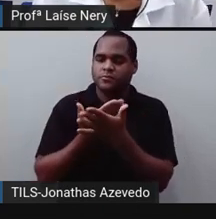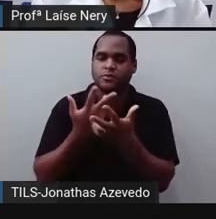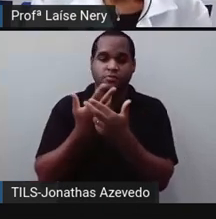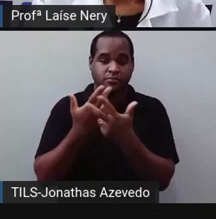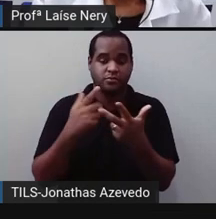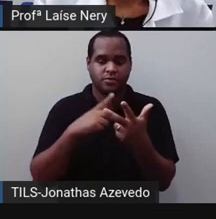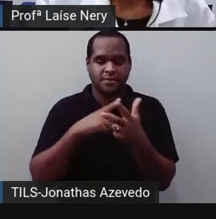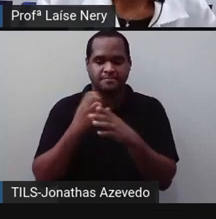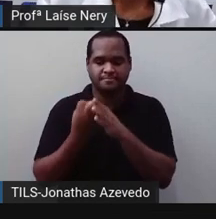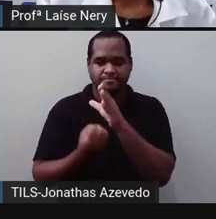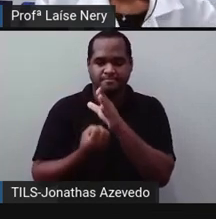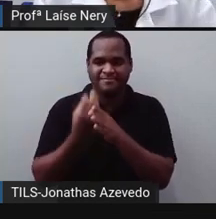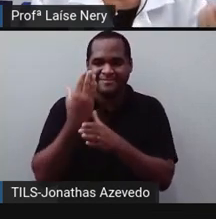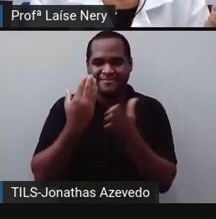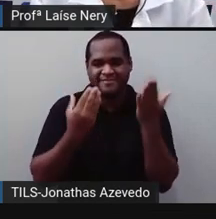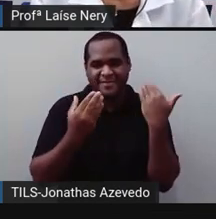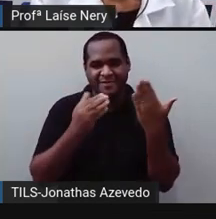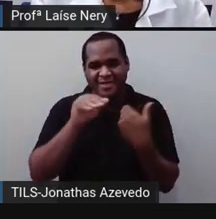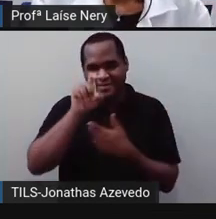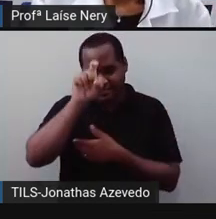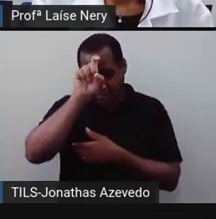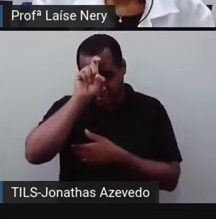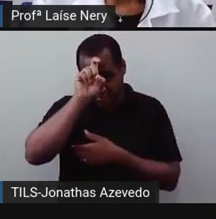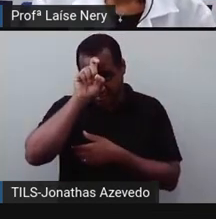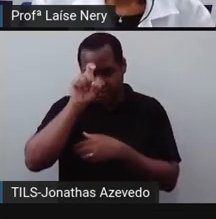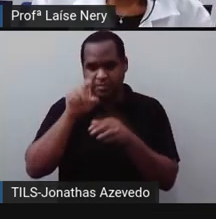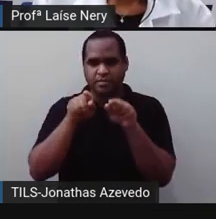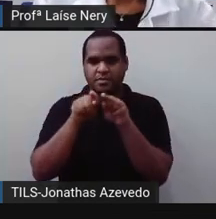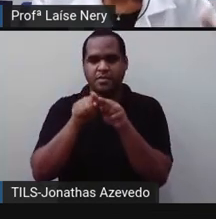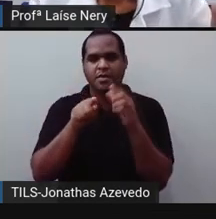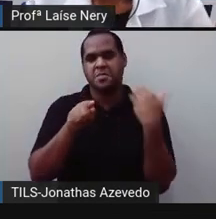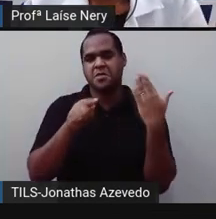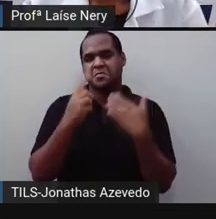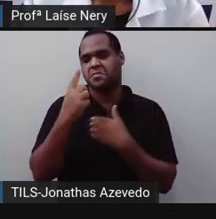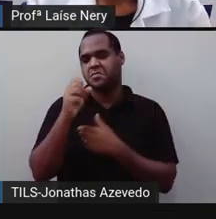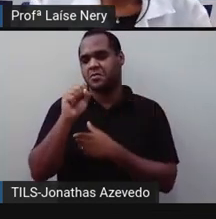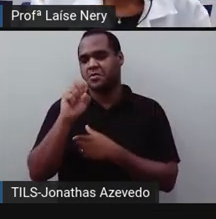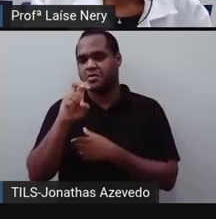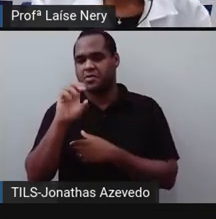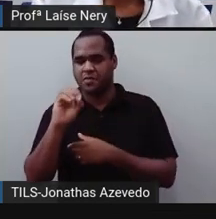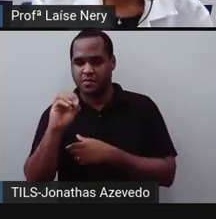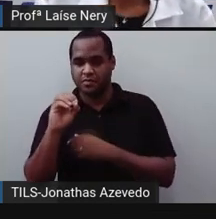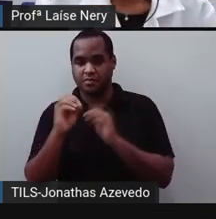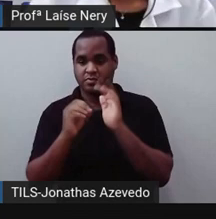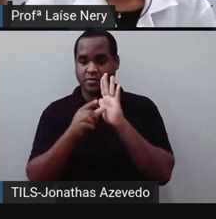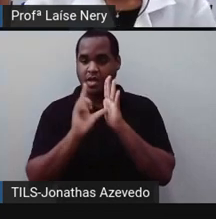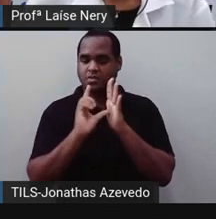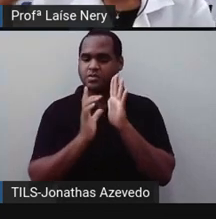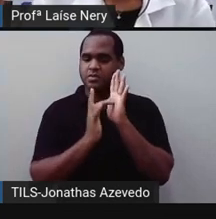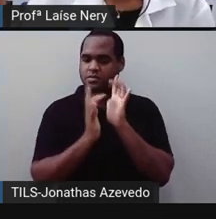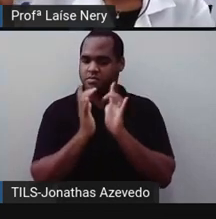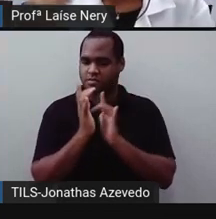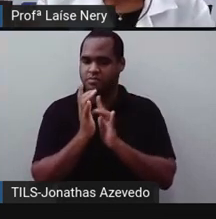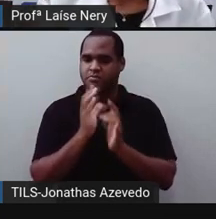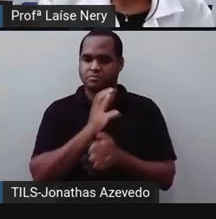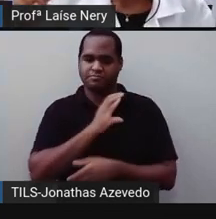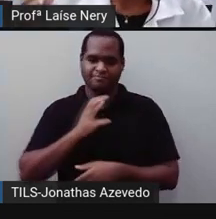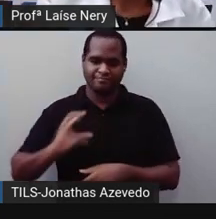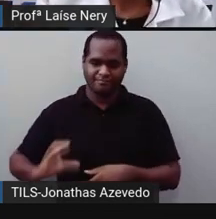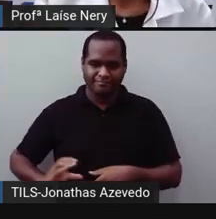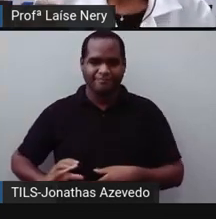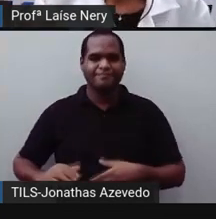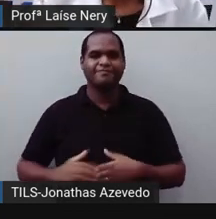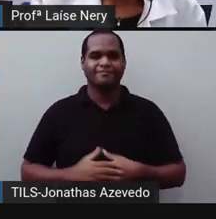surgiu no Egito, cerca de mil oitocentos e cinquenta anos antes de Cristo.